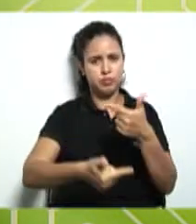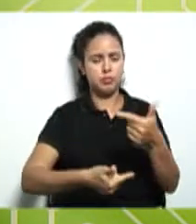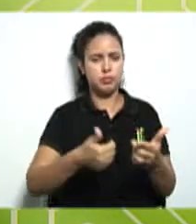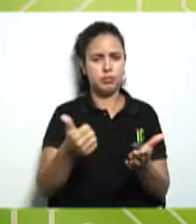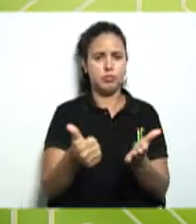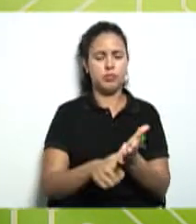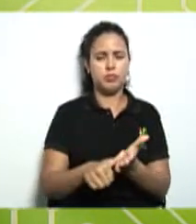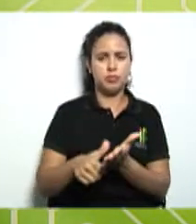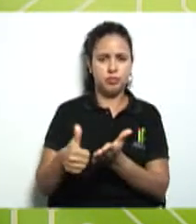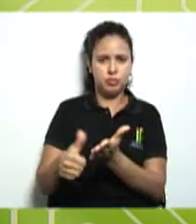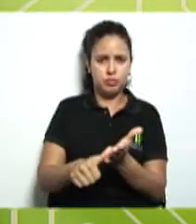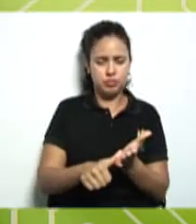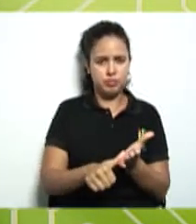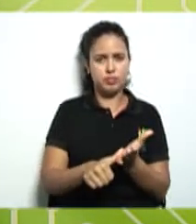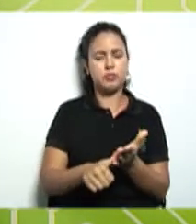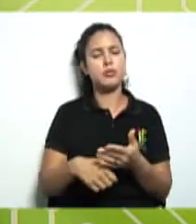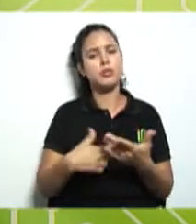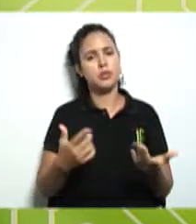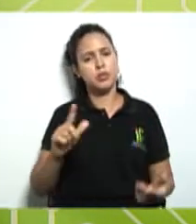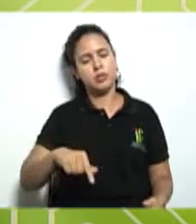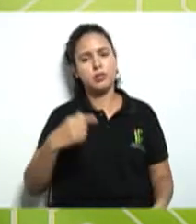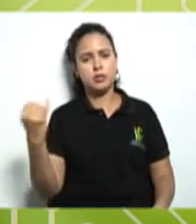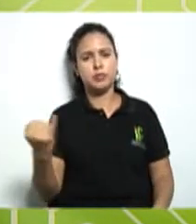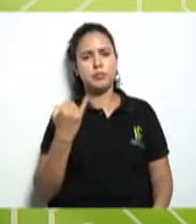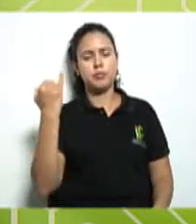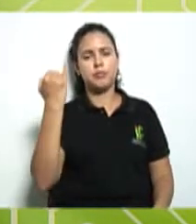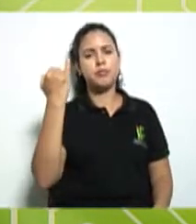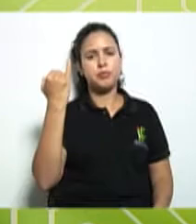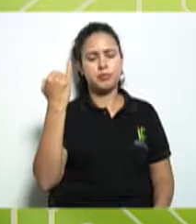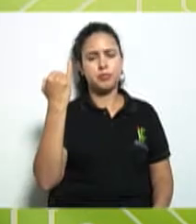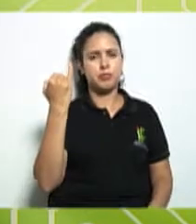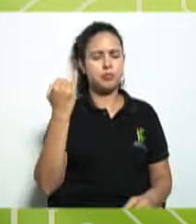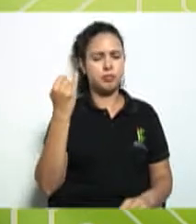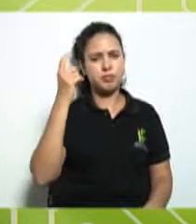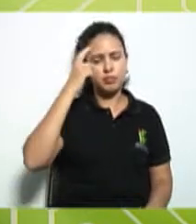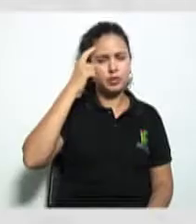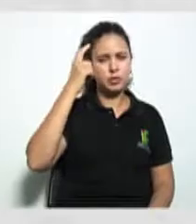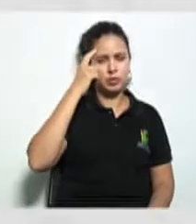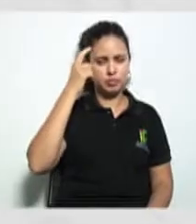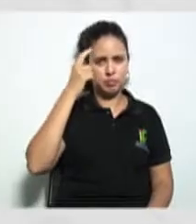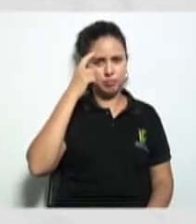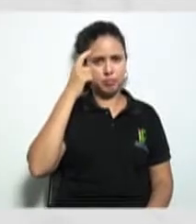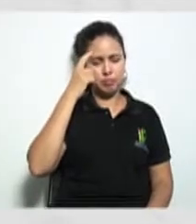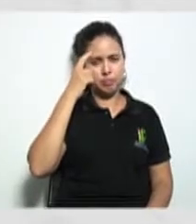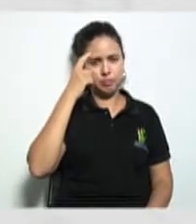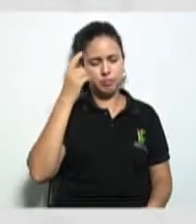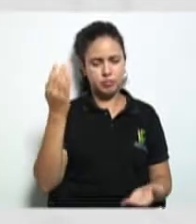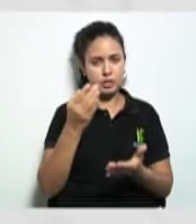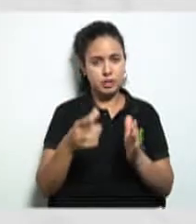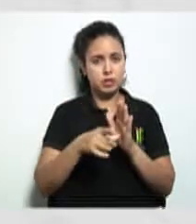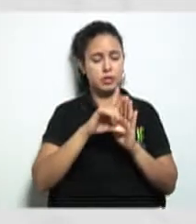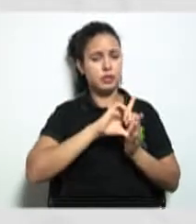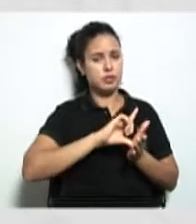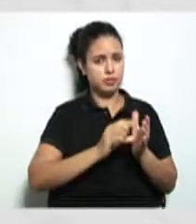cooperados? Então, é um ponto importante que precisa ser analisado nesse momento que está sendo feito